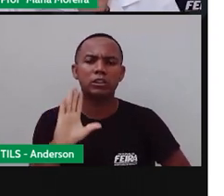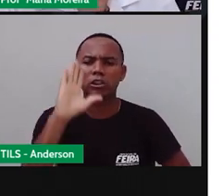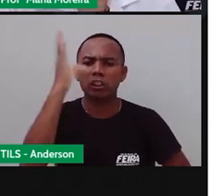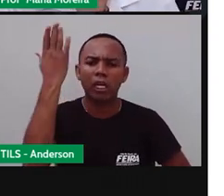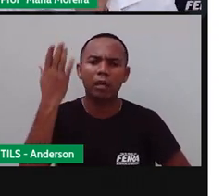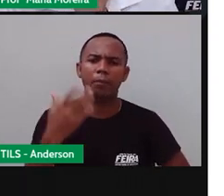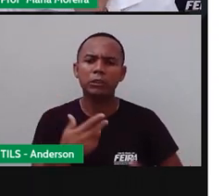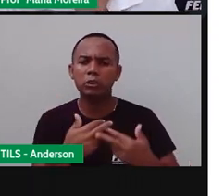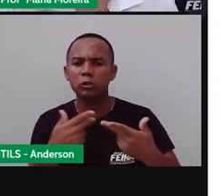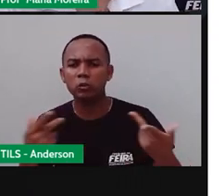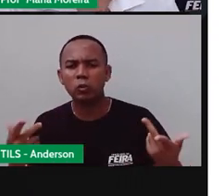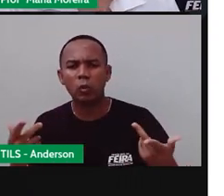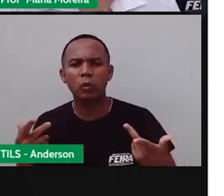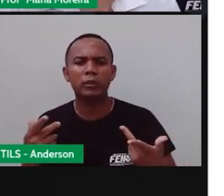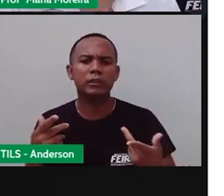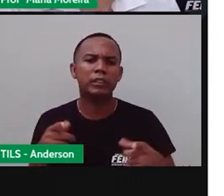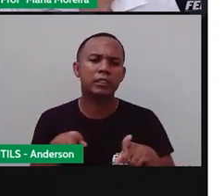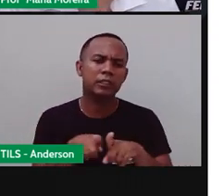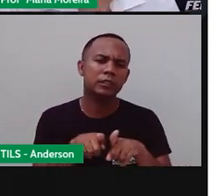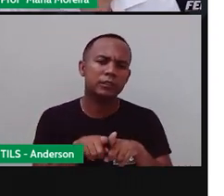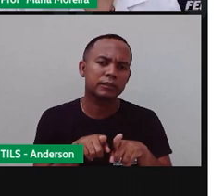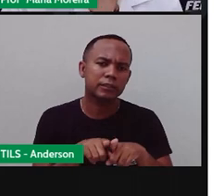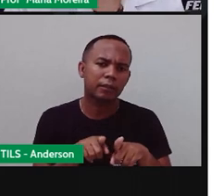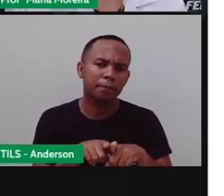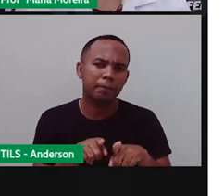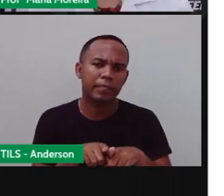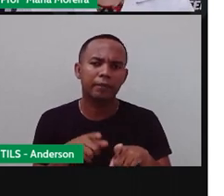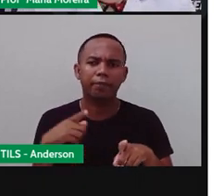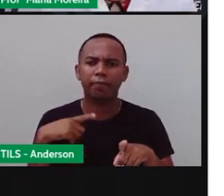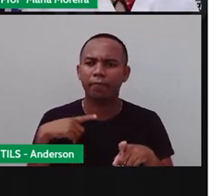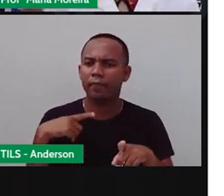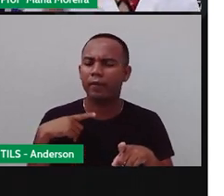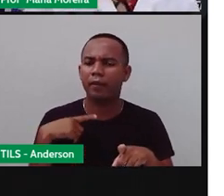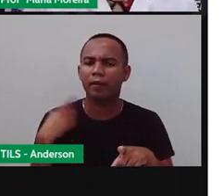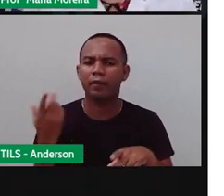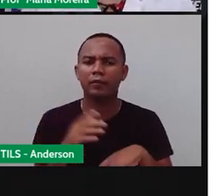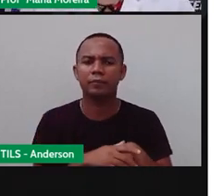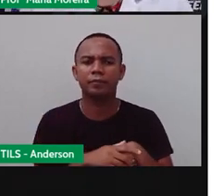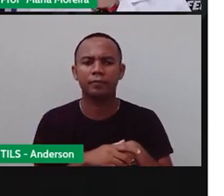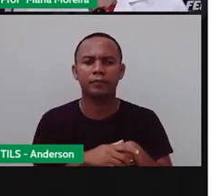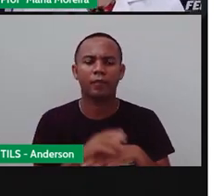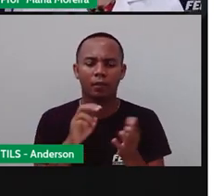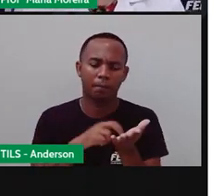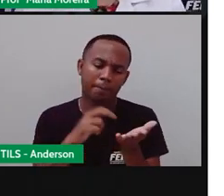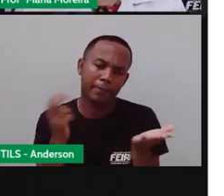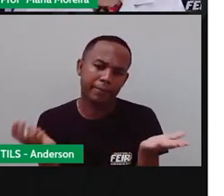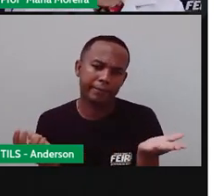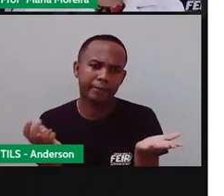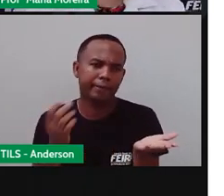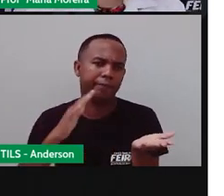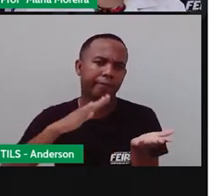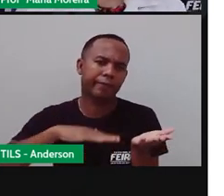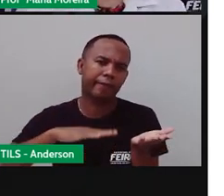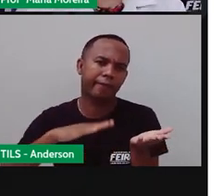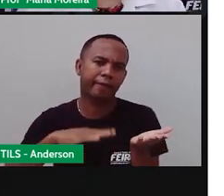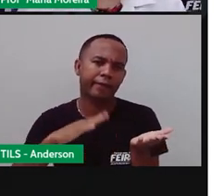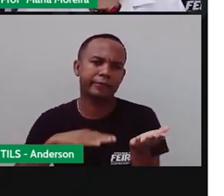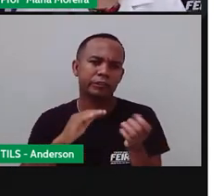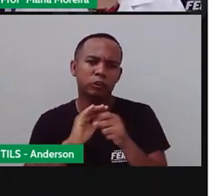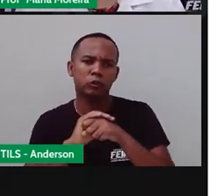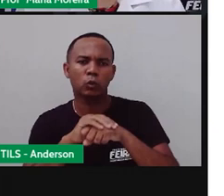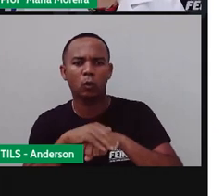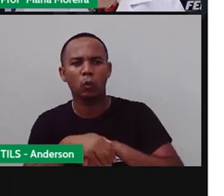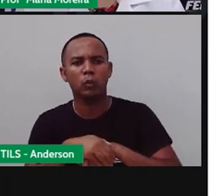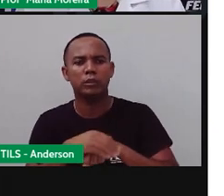e também o período que as coisas acontecem. Tá? O período da manhã, período da tarde, período da noite,